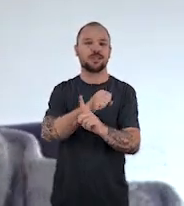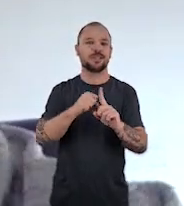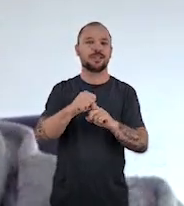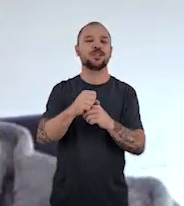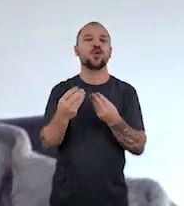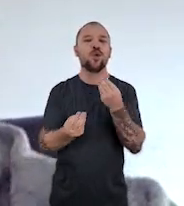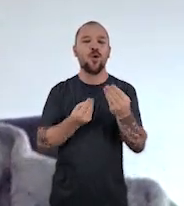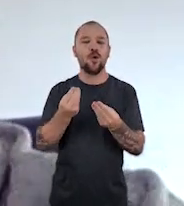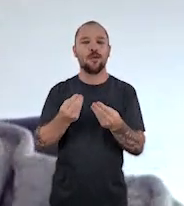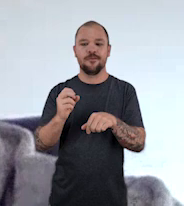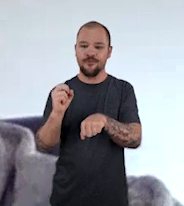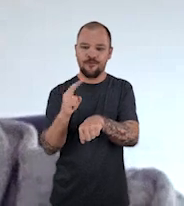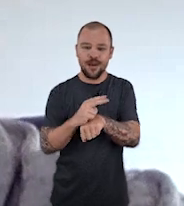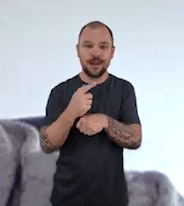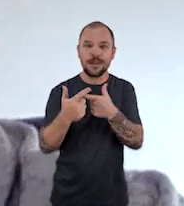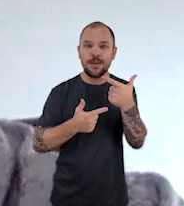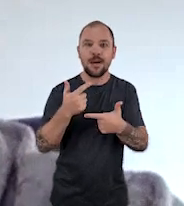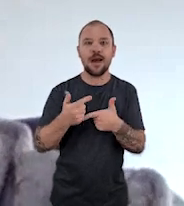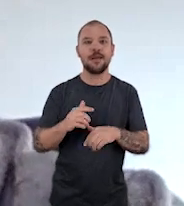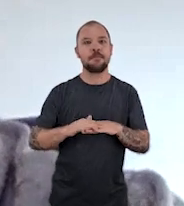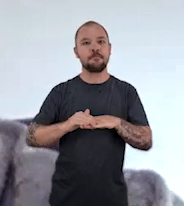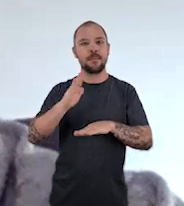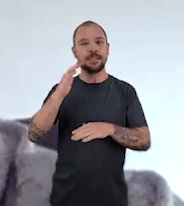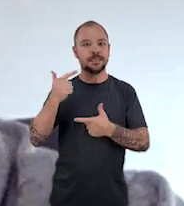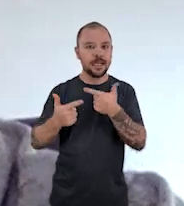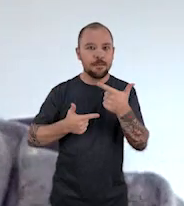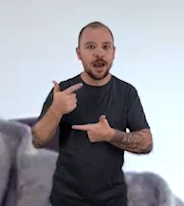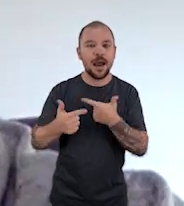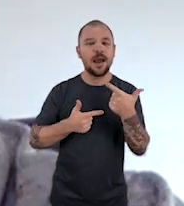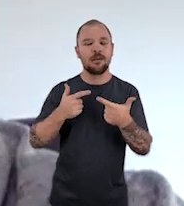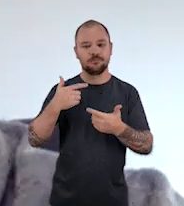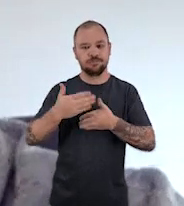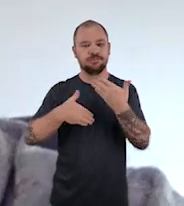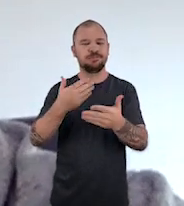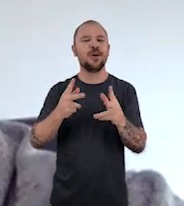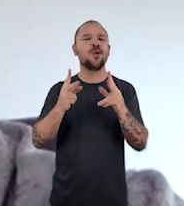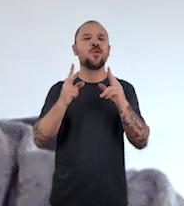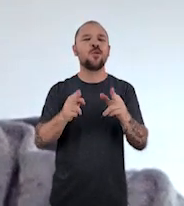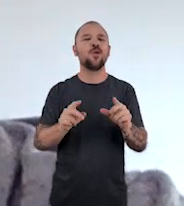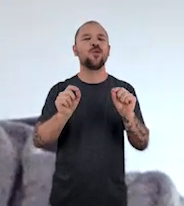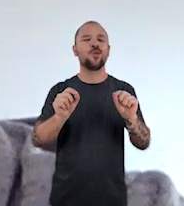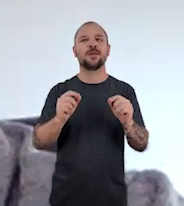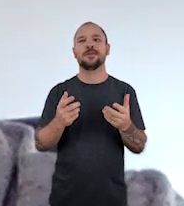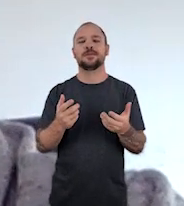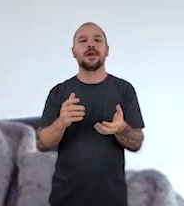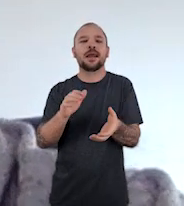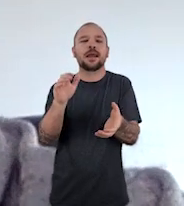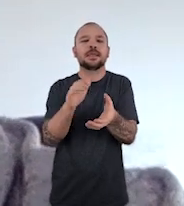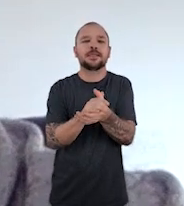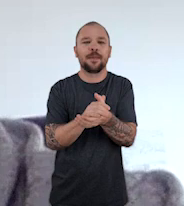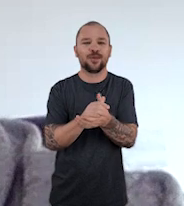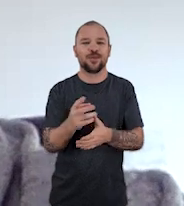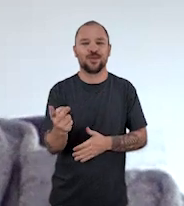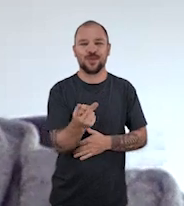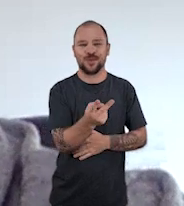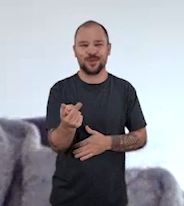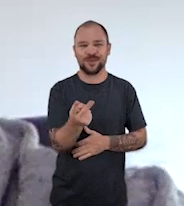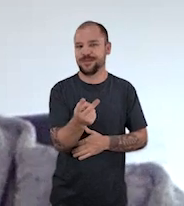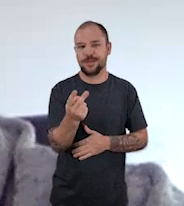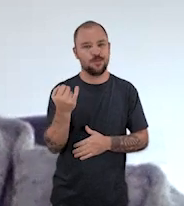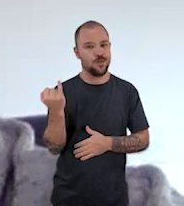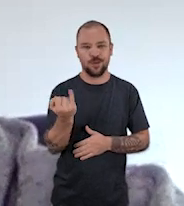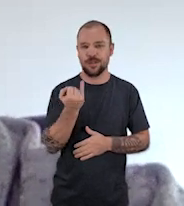-estar. Eu acho que é um casamento muito bem feito, uma integração muito